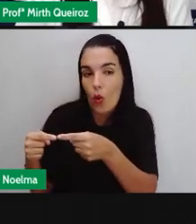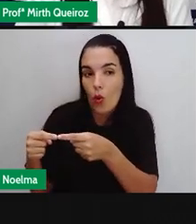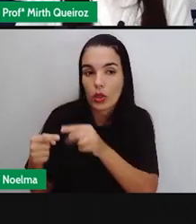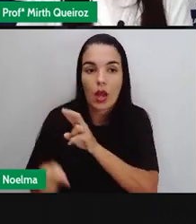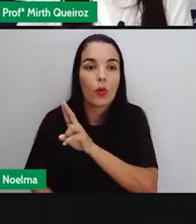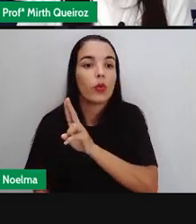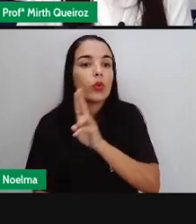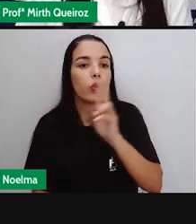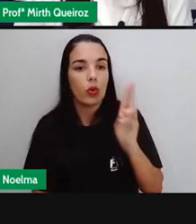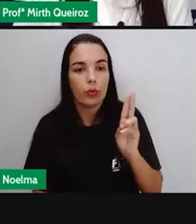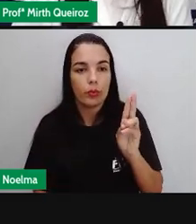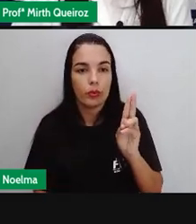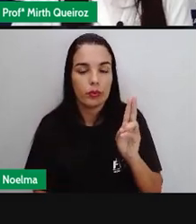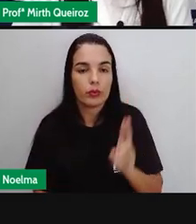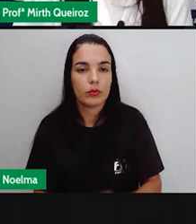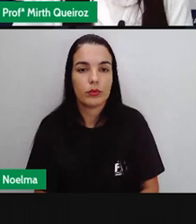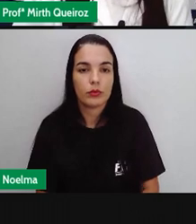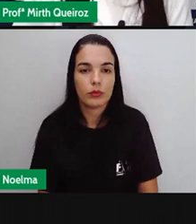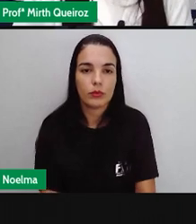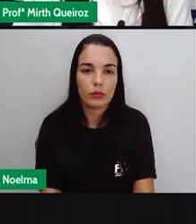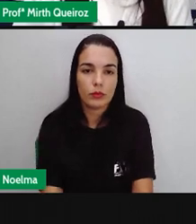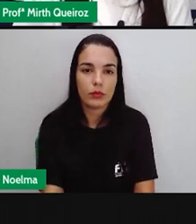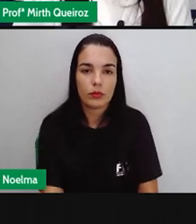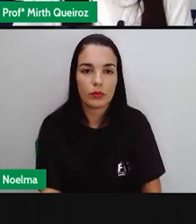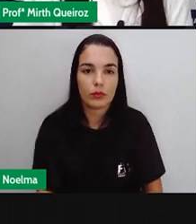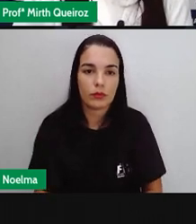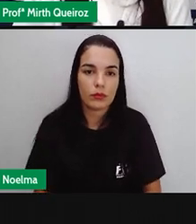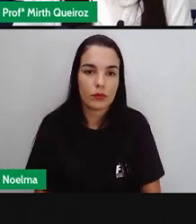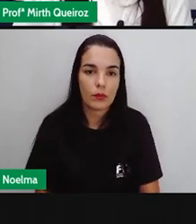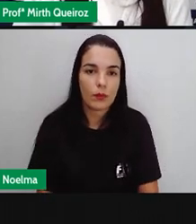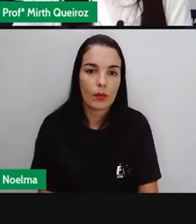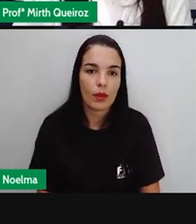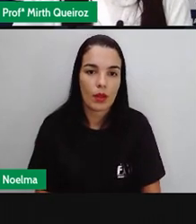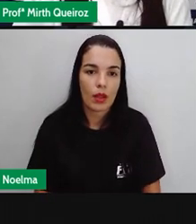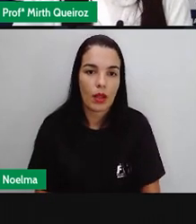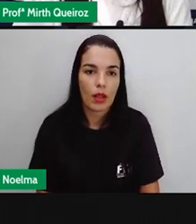vai variar também, para poder haver essa concordância.